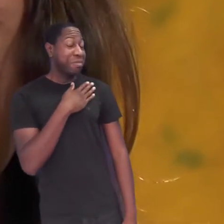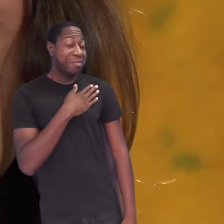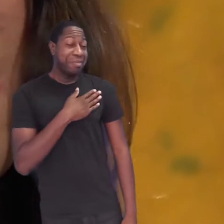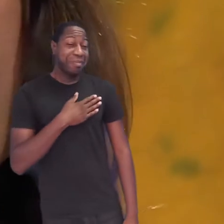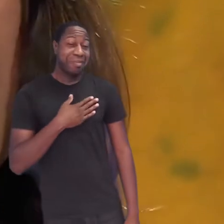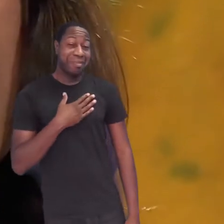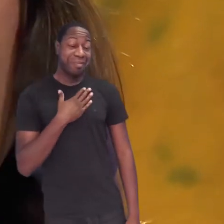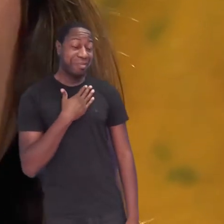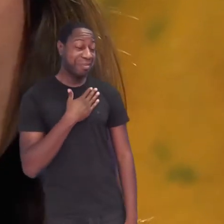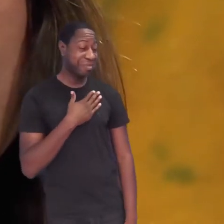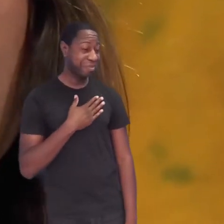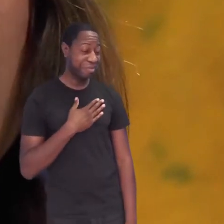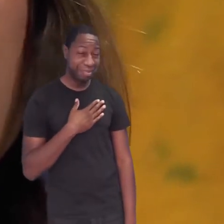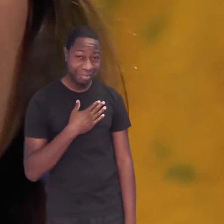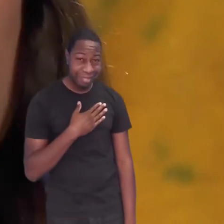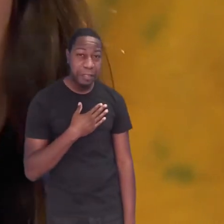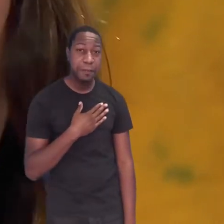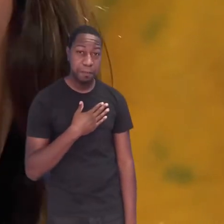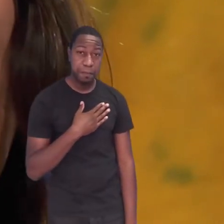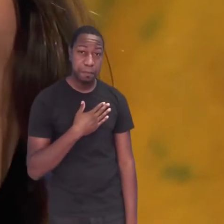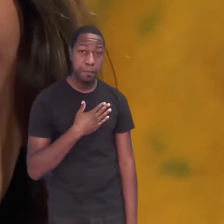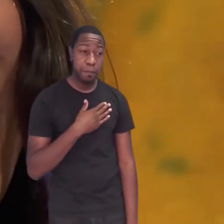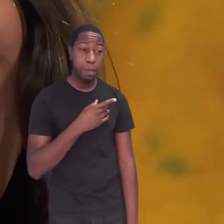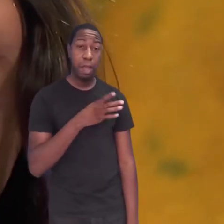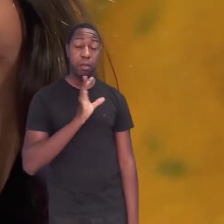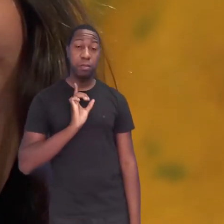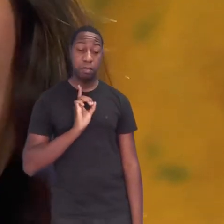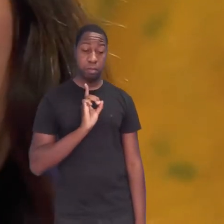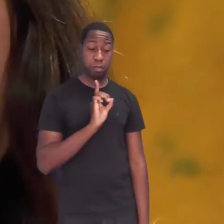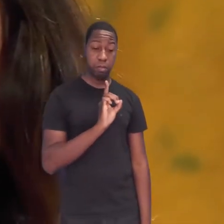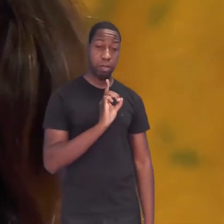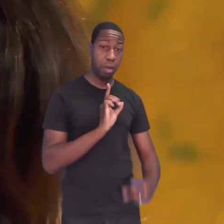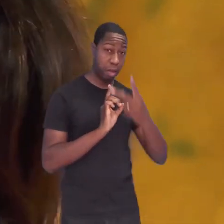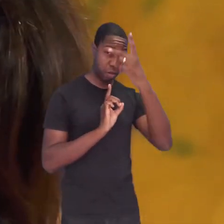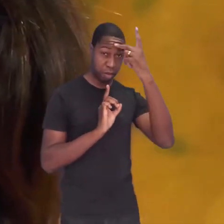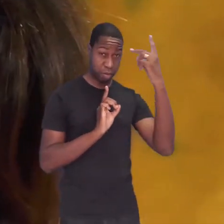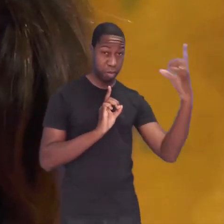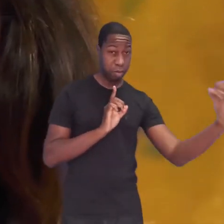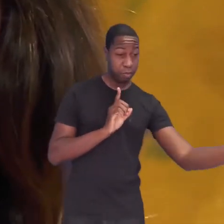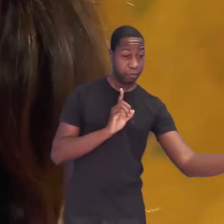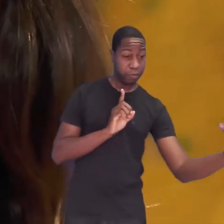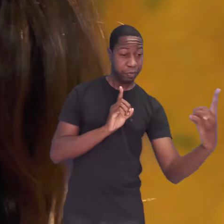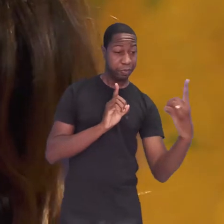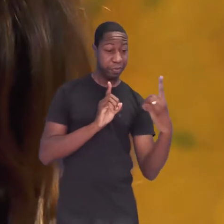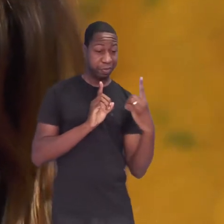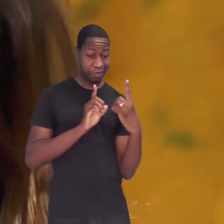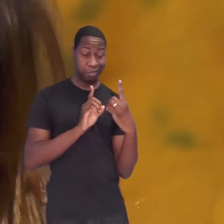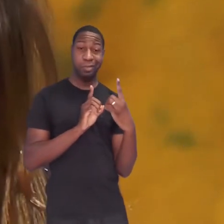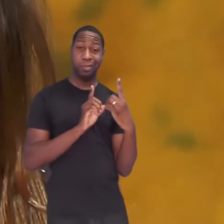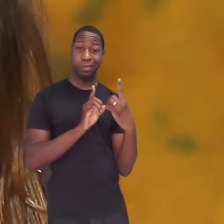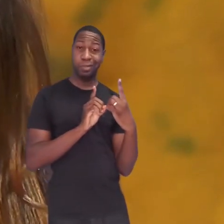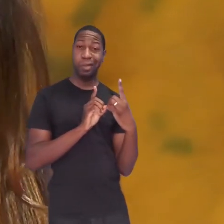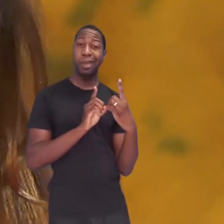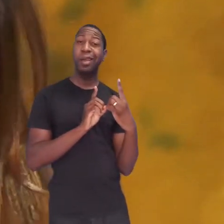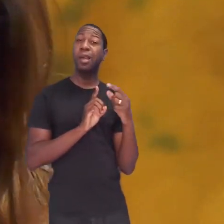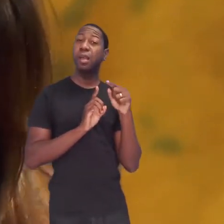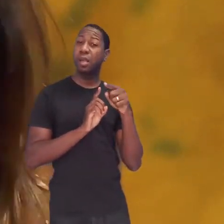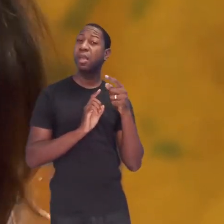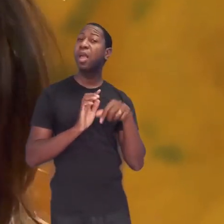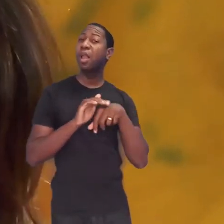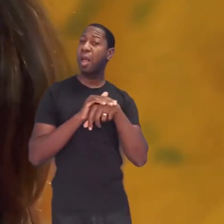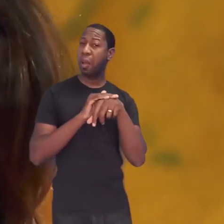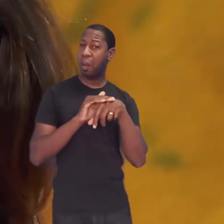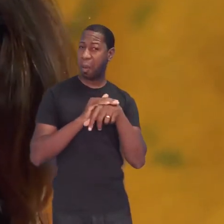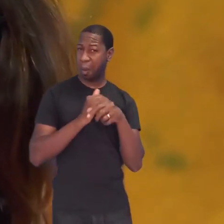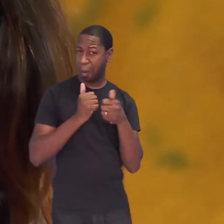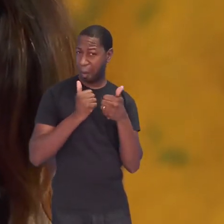assim e as pessoas vinham falar com ele e precisava ver como ele respondia direitinho,